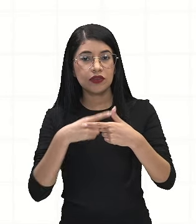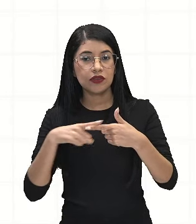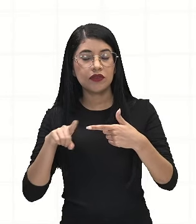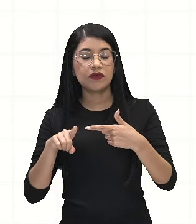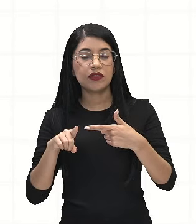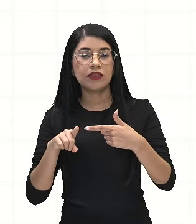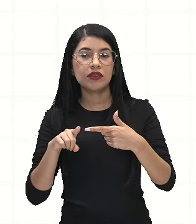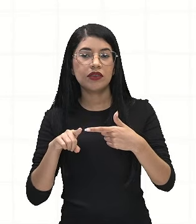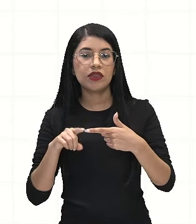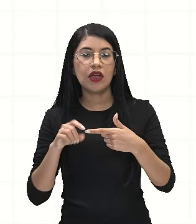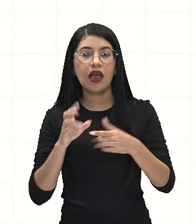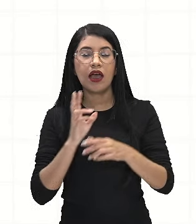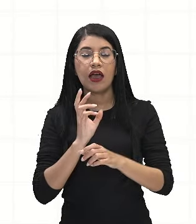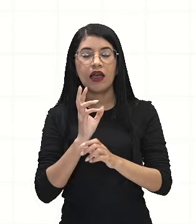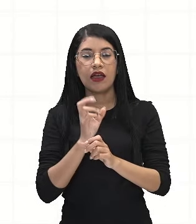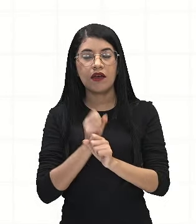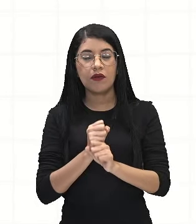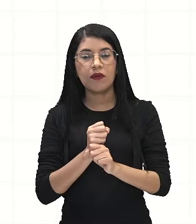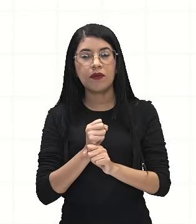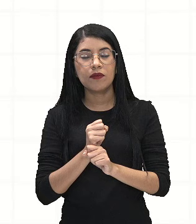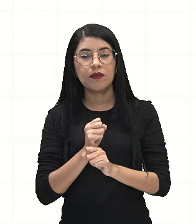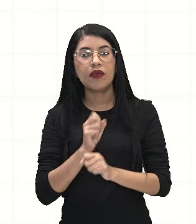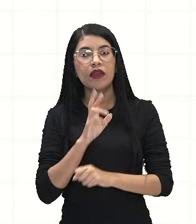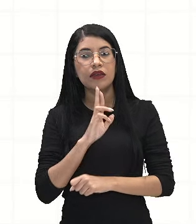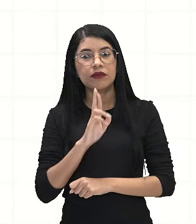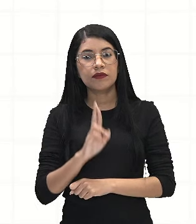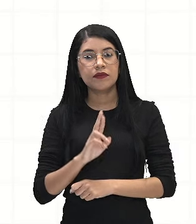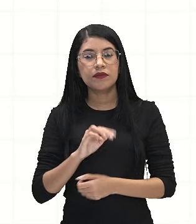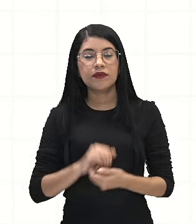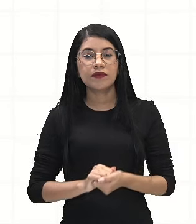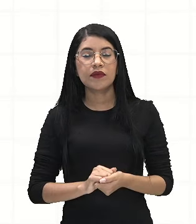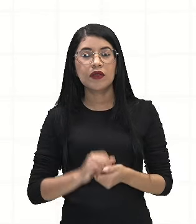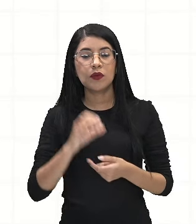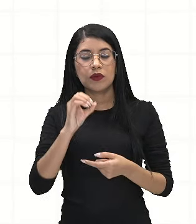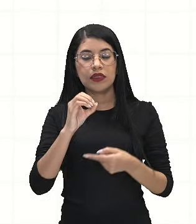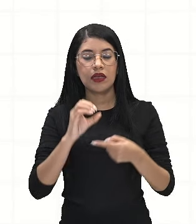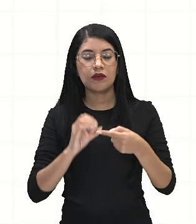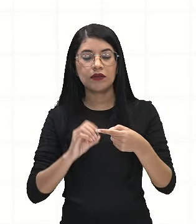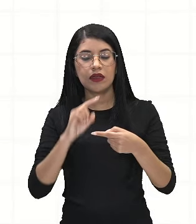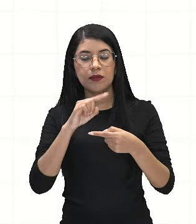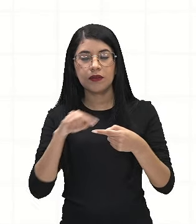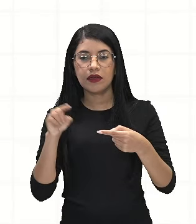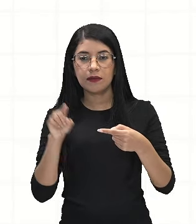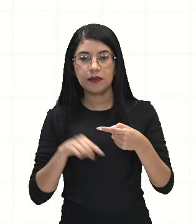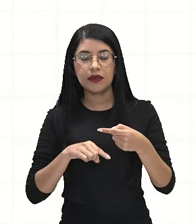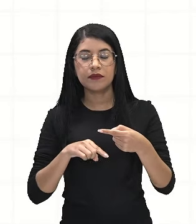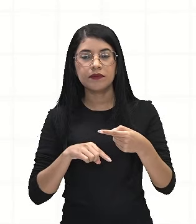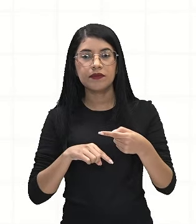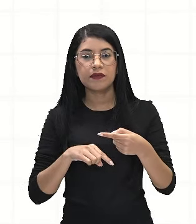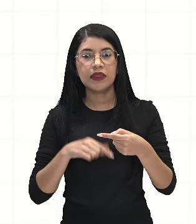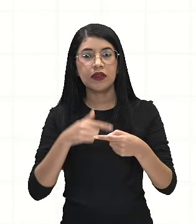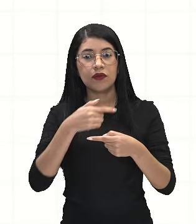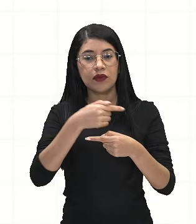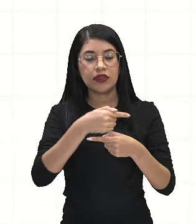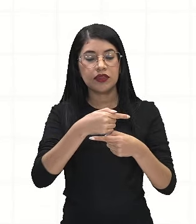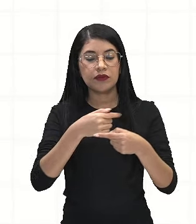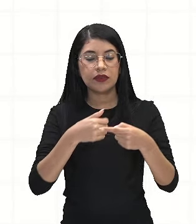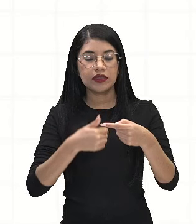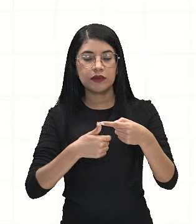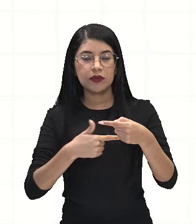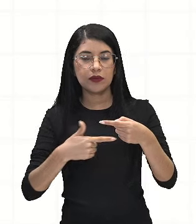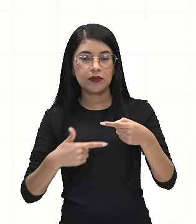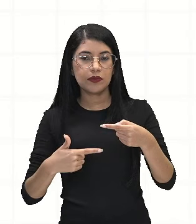de 70 por 120, a gente já pode cancelar aqui esses zeros e vai dividir só 7 sobre 7 por 12.